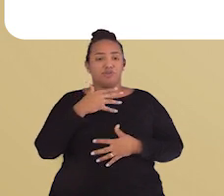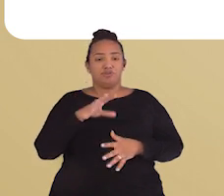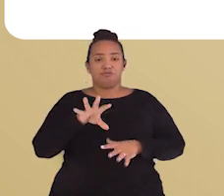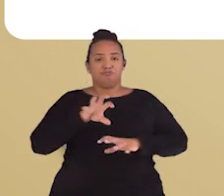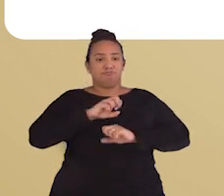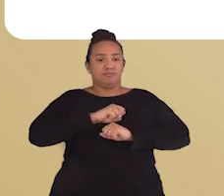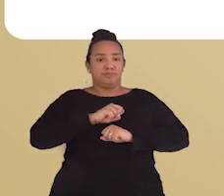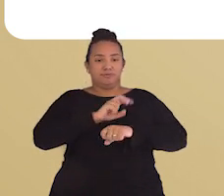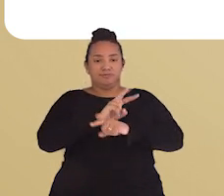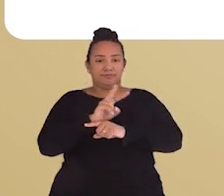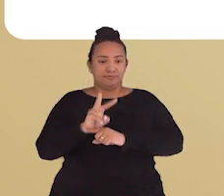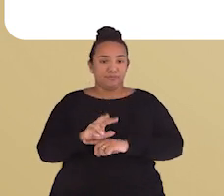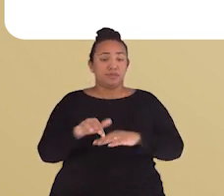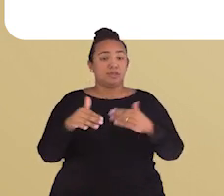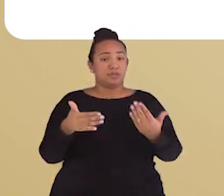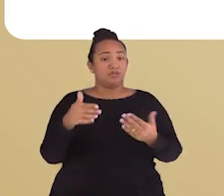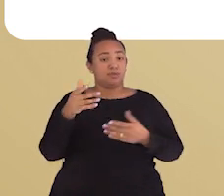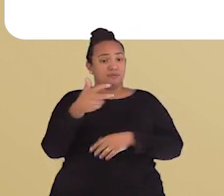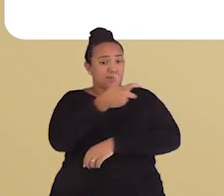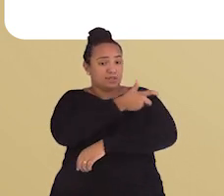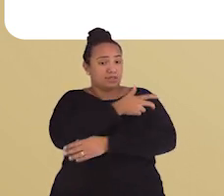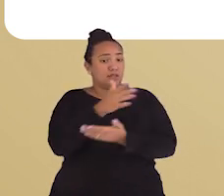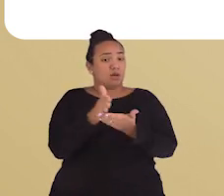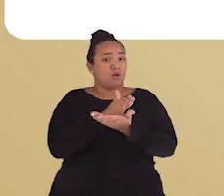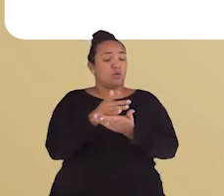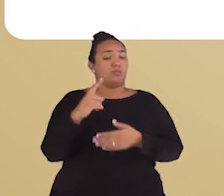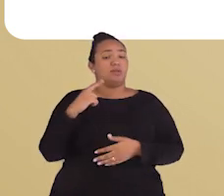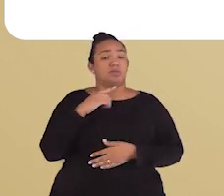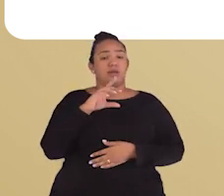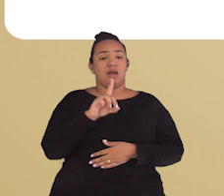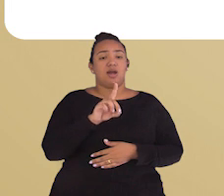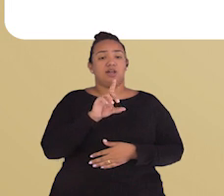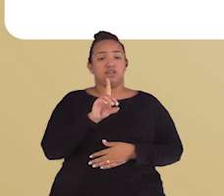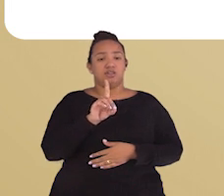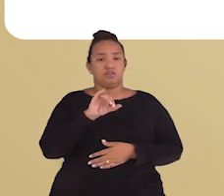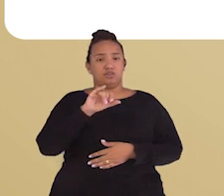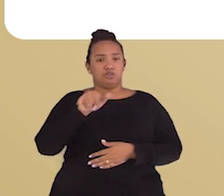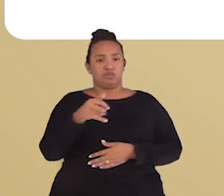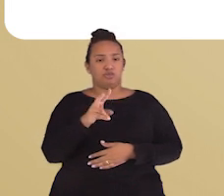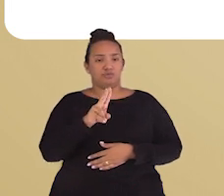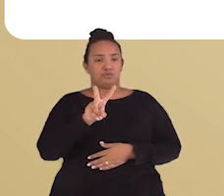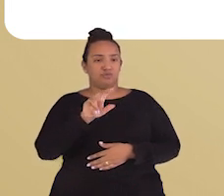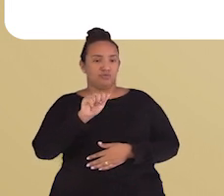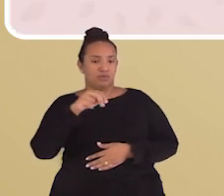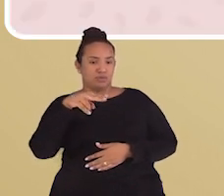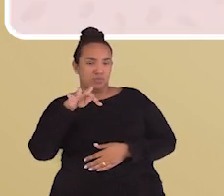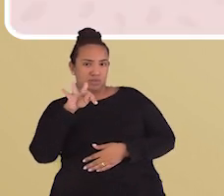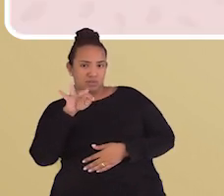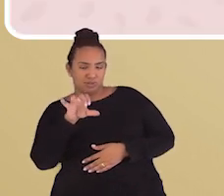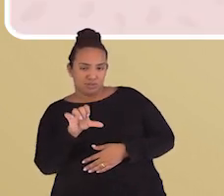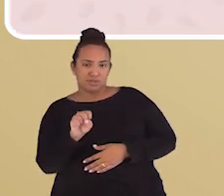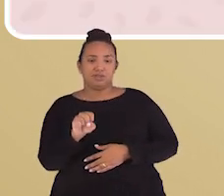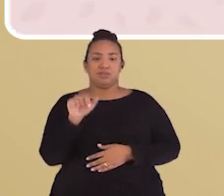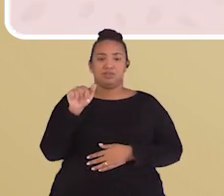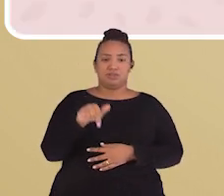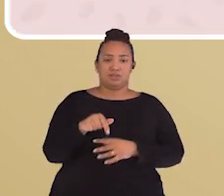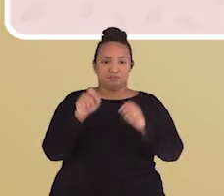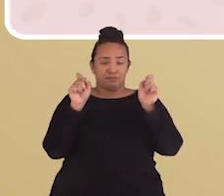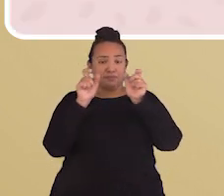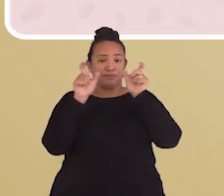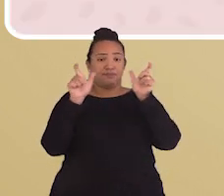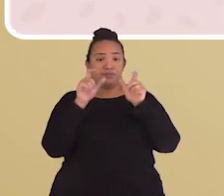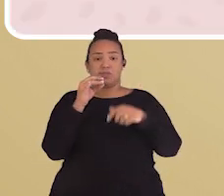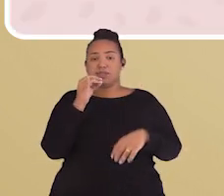Então, algumas vacinas contêm substâncias chamadas adjuvantes, que colocam o sistema imunológico em alerta máxima. Alumínio, por exemplo,